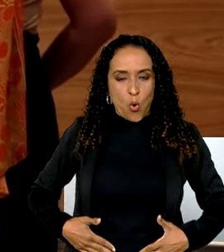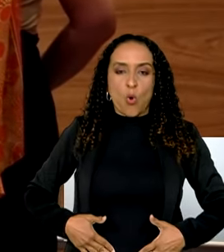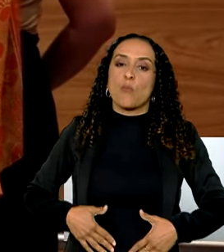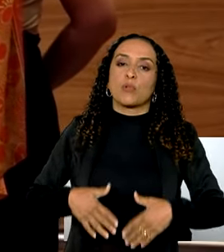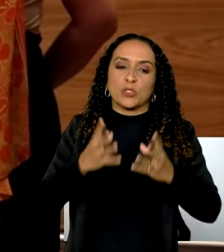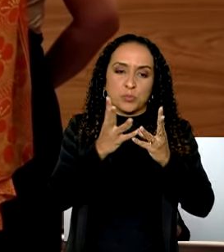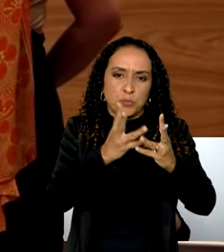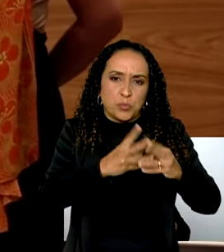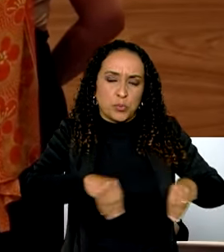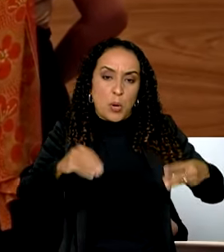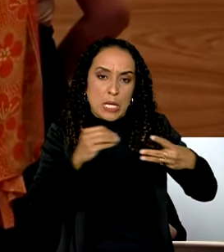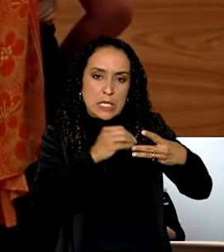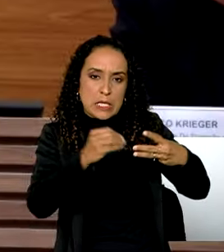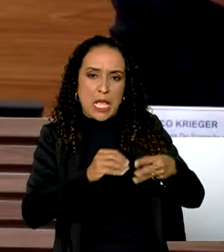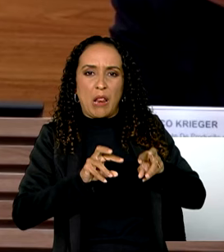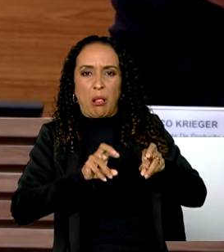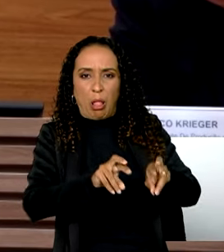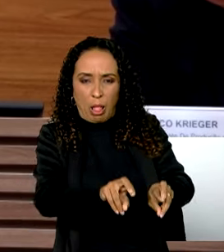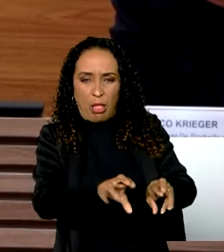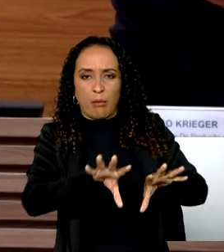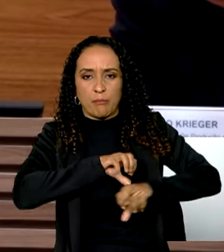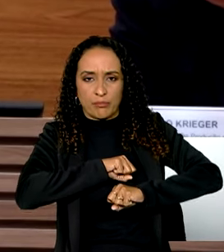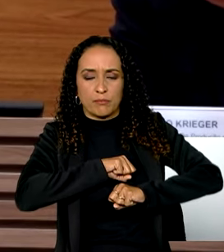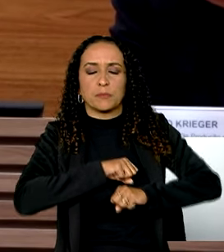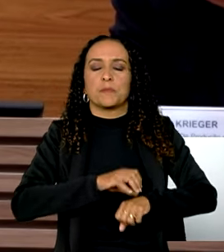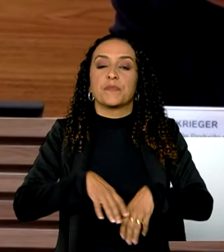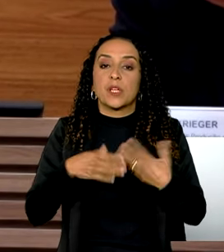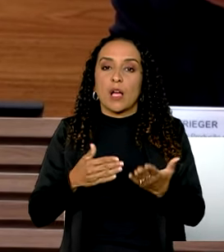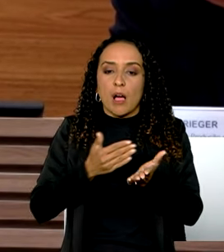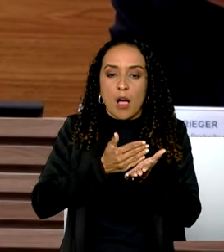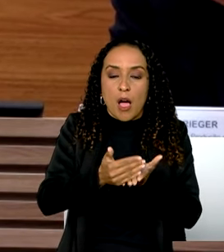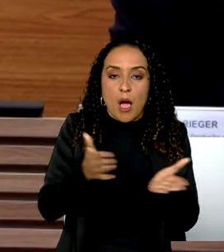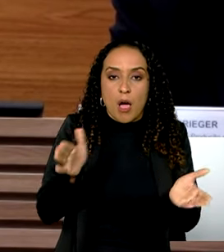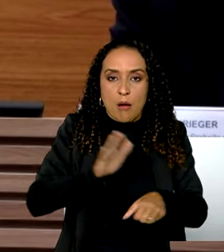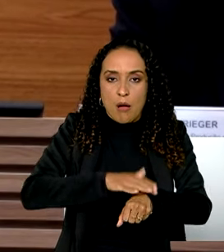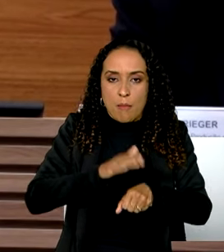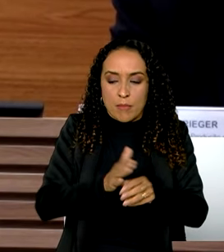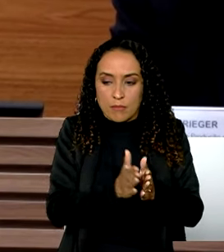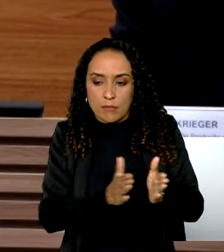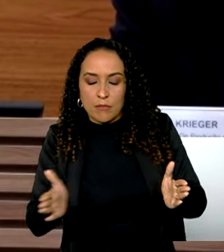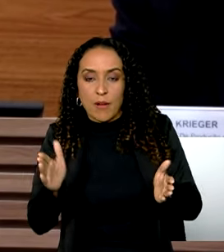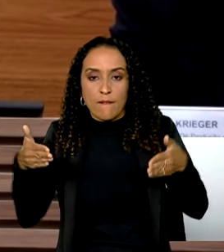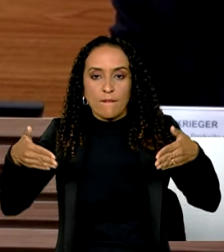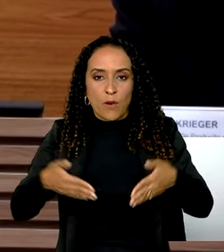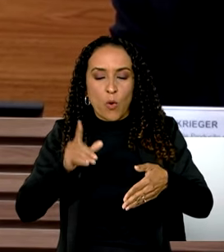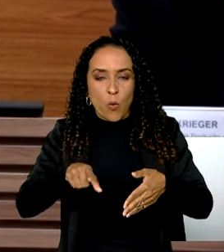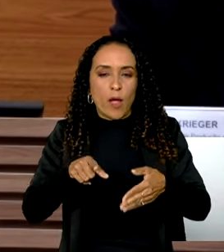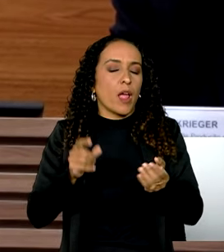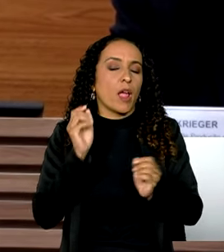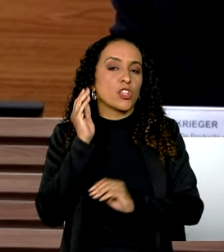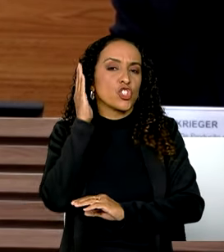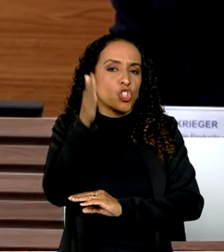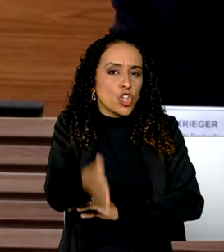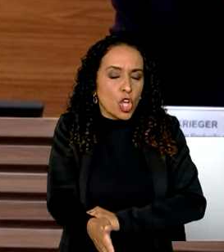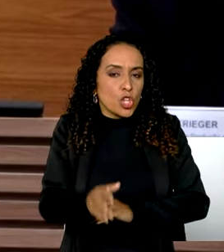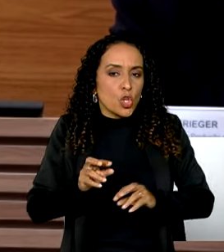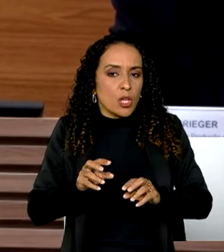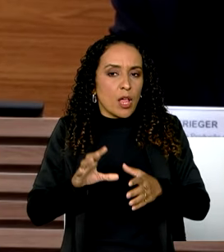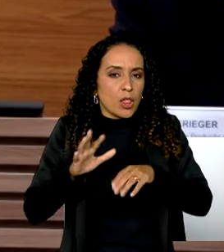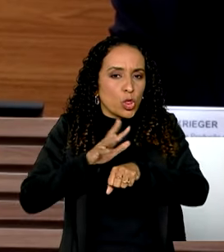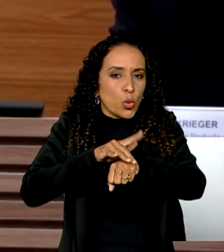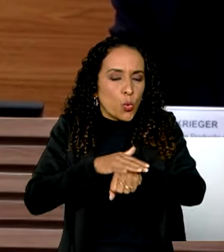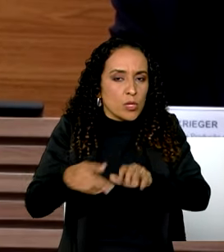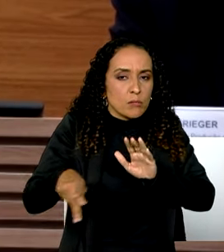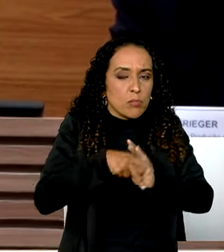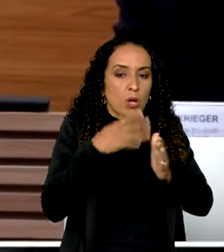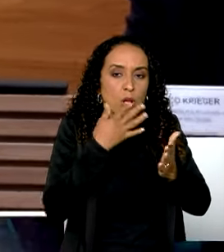destruir as células infectadas. Nesse primeiro momento, o foco será direcionado a doenças ligadas